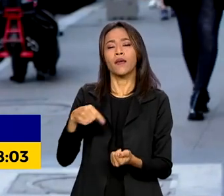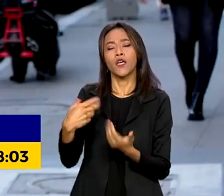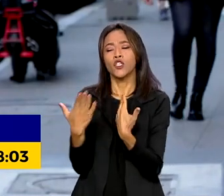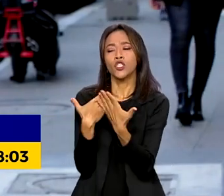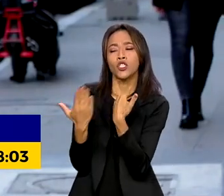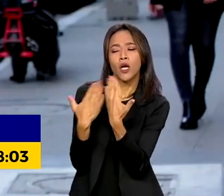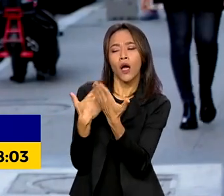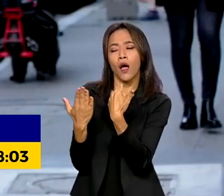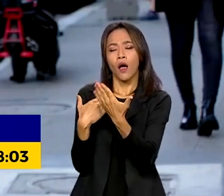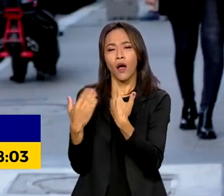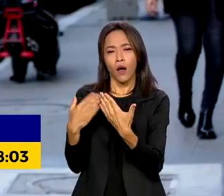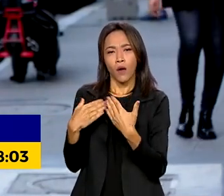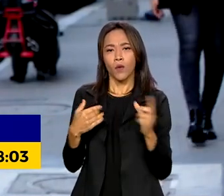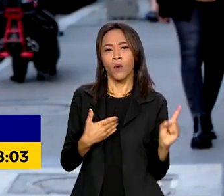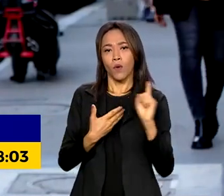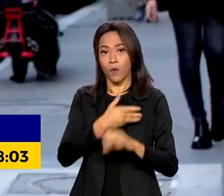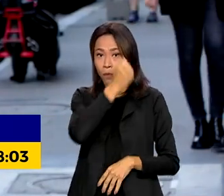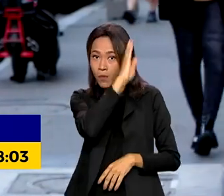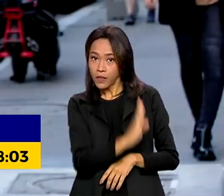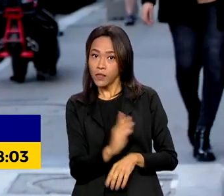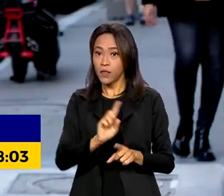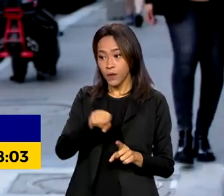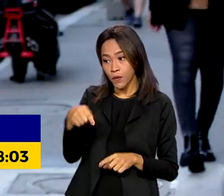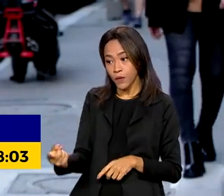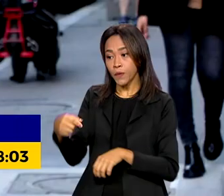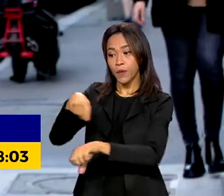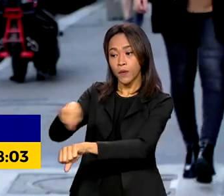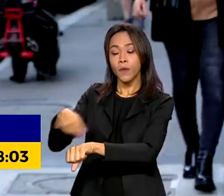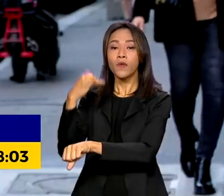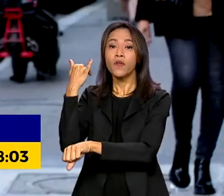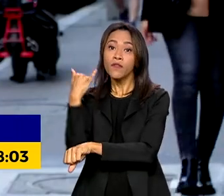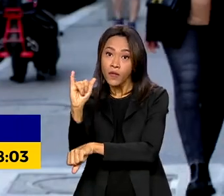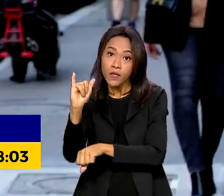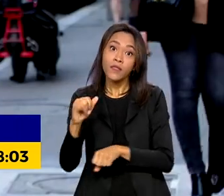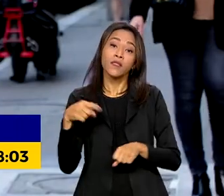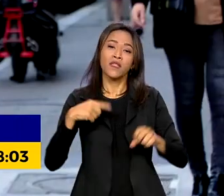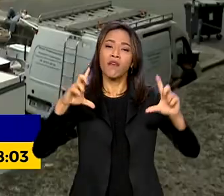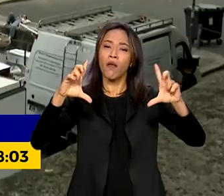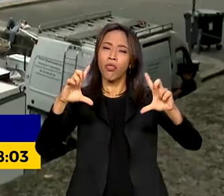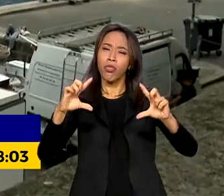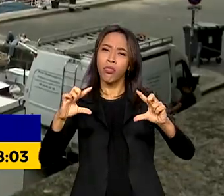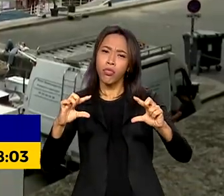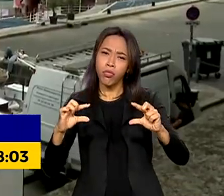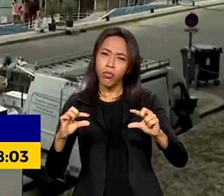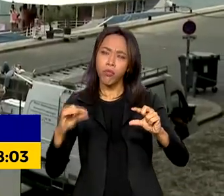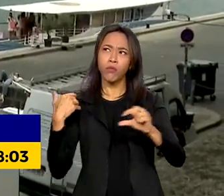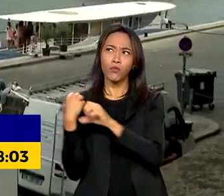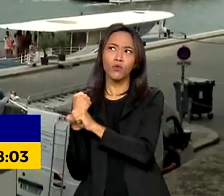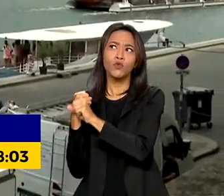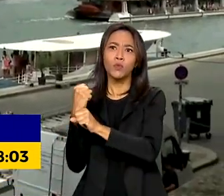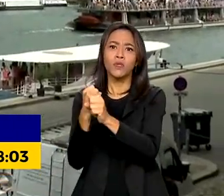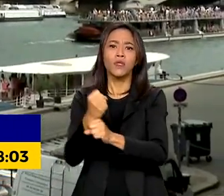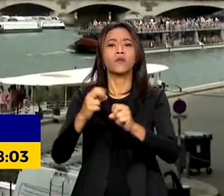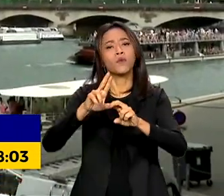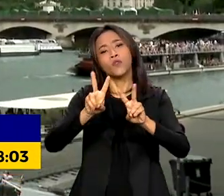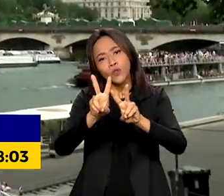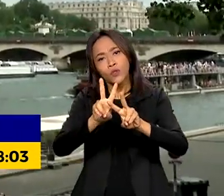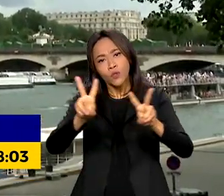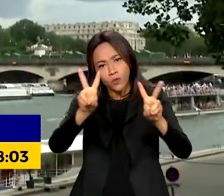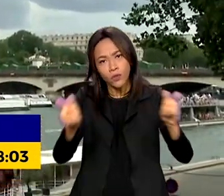França, que tinha ficado estremecido nos últimos anos, especialmente quando o tema era meio ambiente. O apoio da França também é